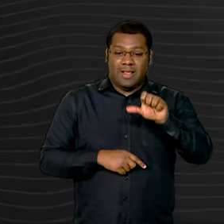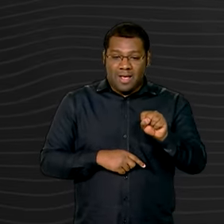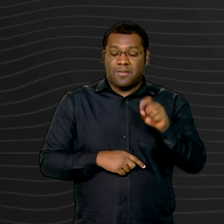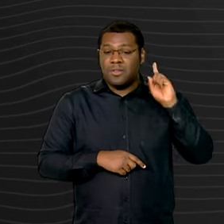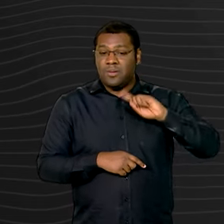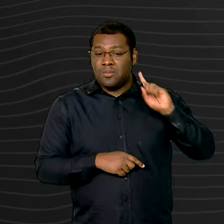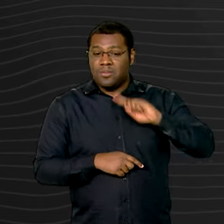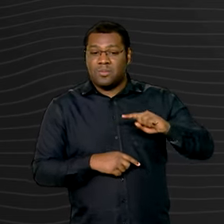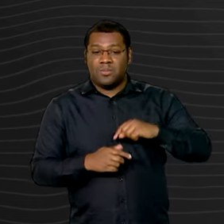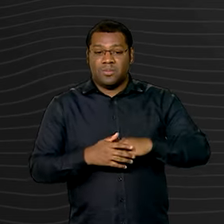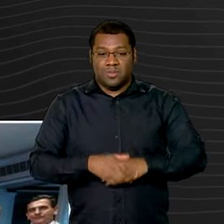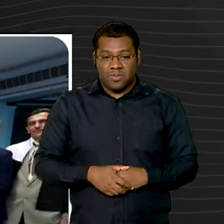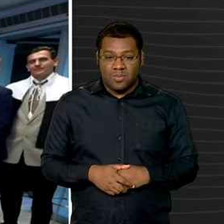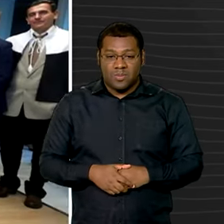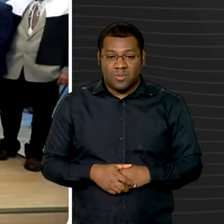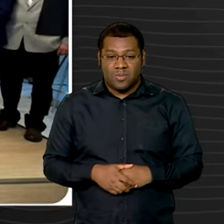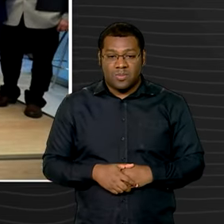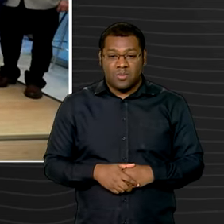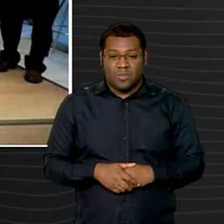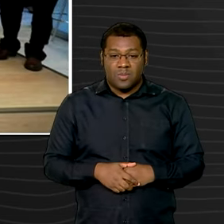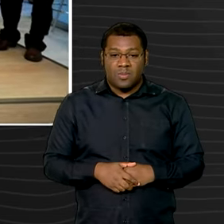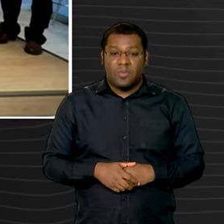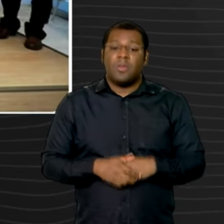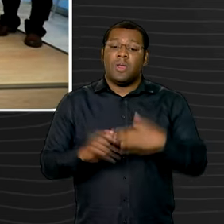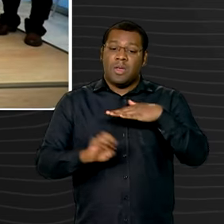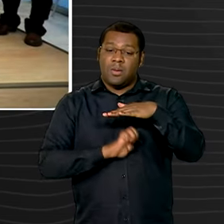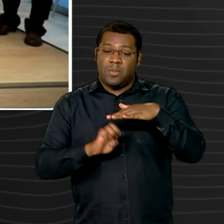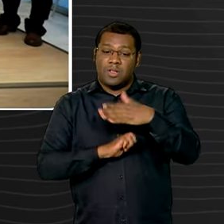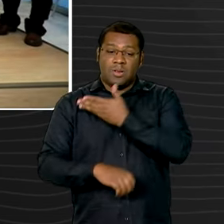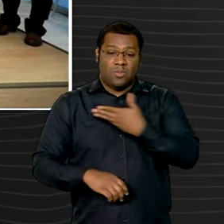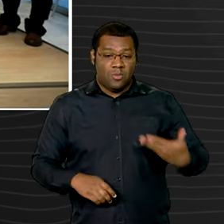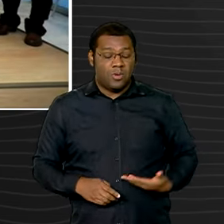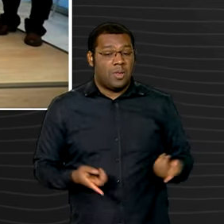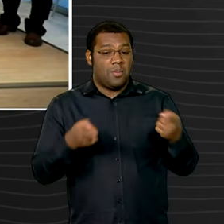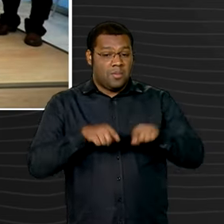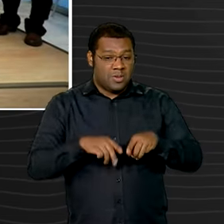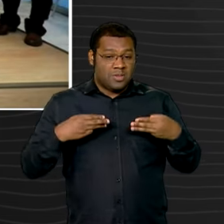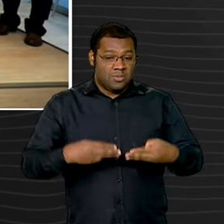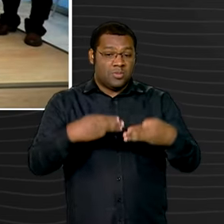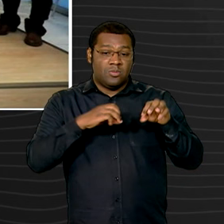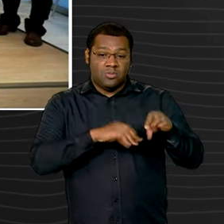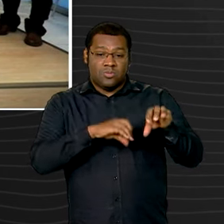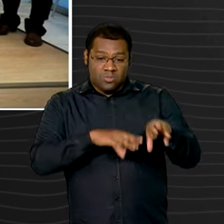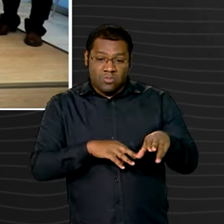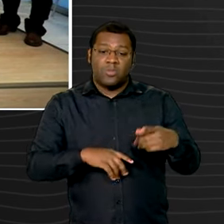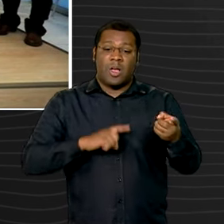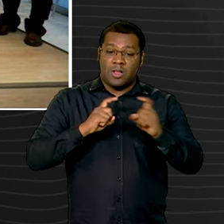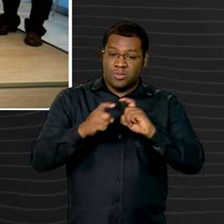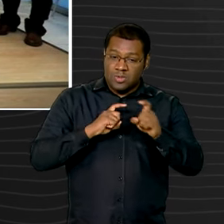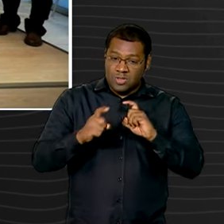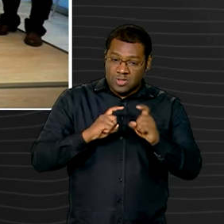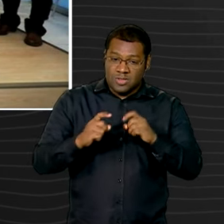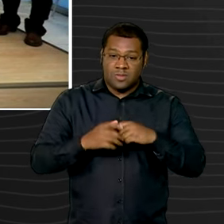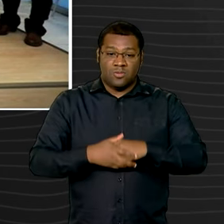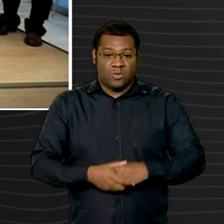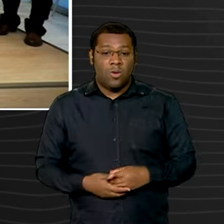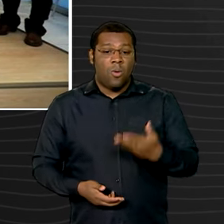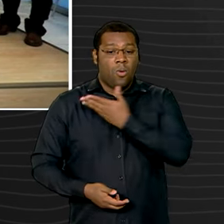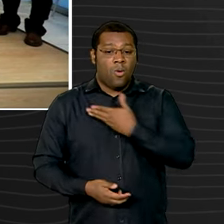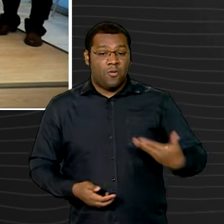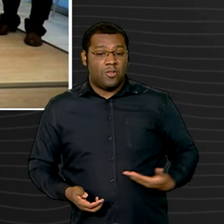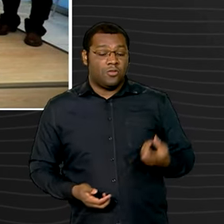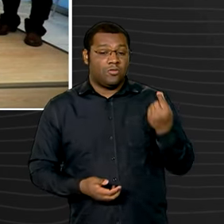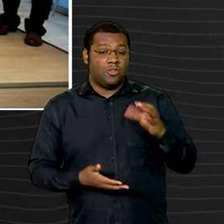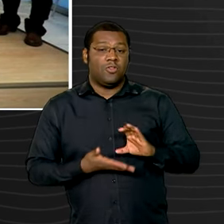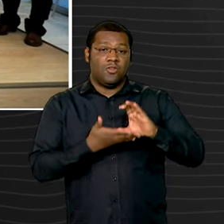empresa pública ligada ao Ministério vai gerir a unidade, cujas obras receberão 25 milhões